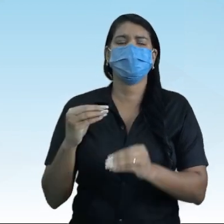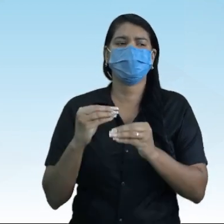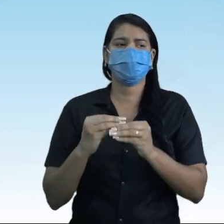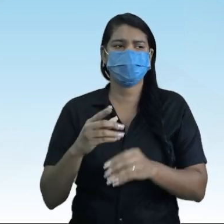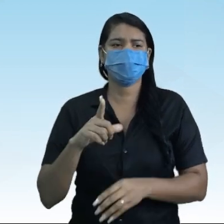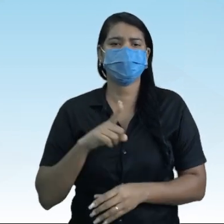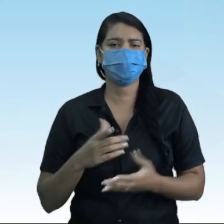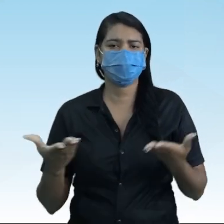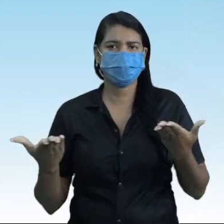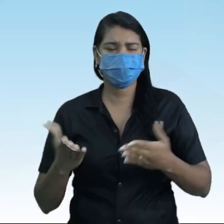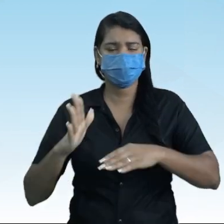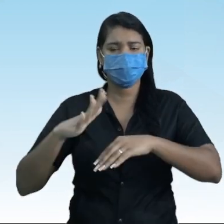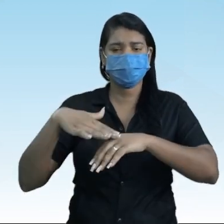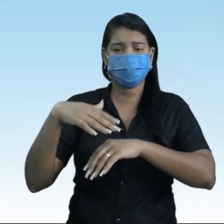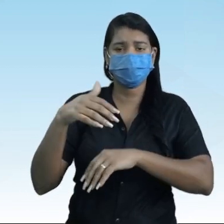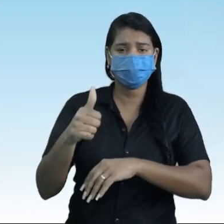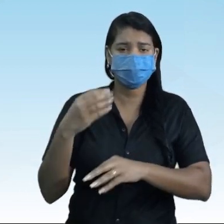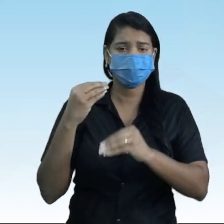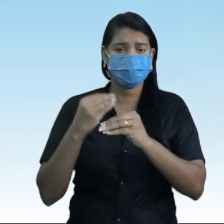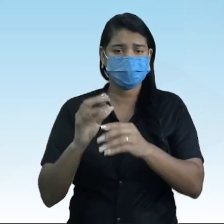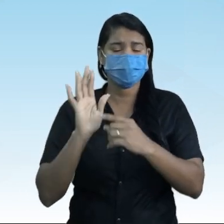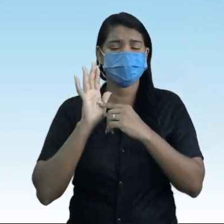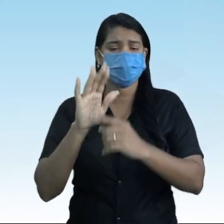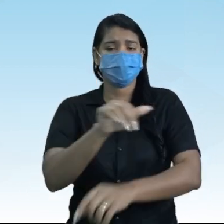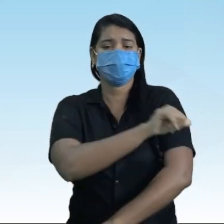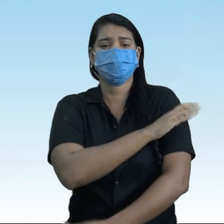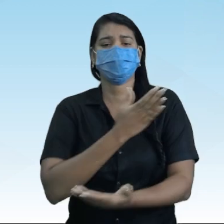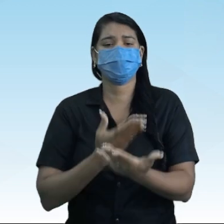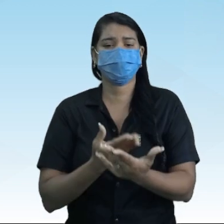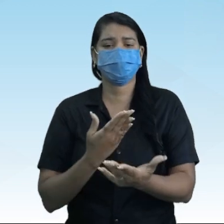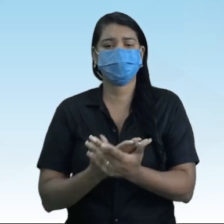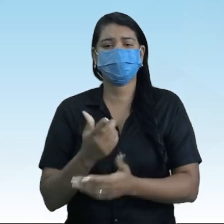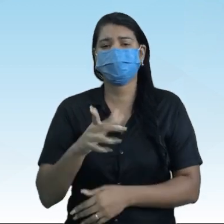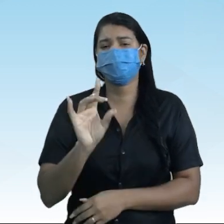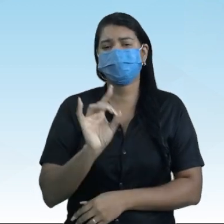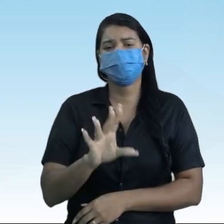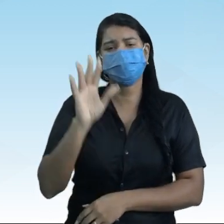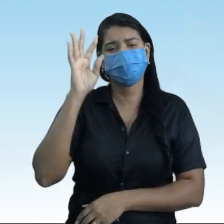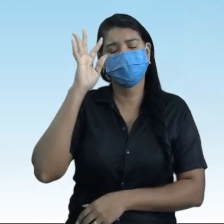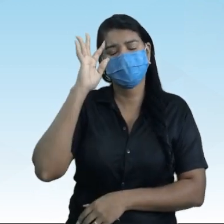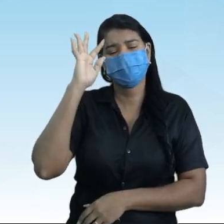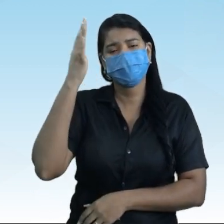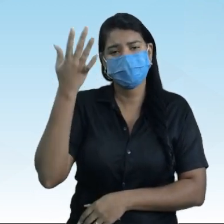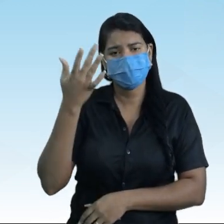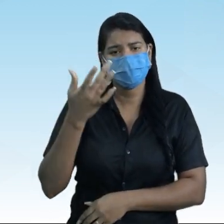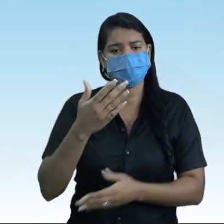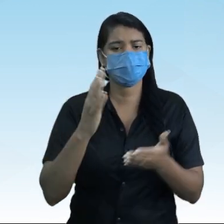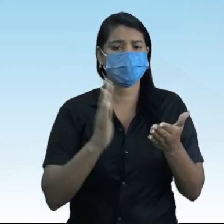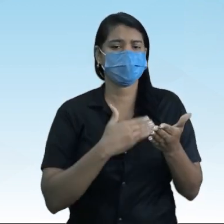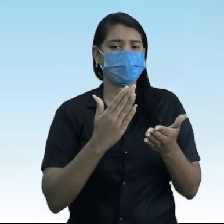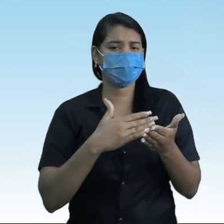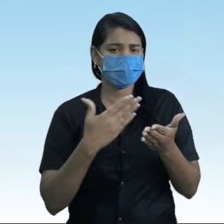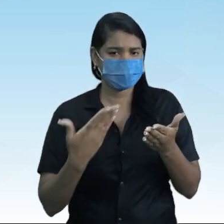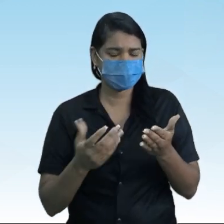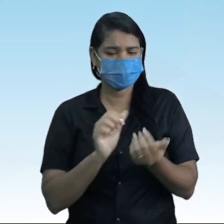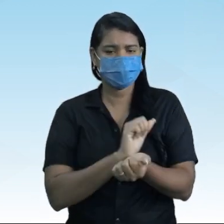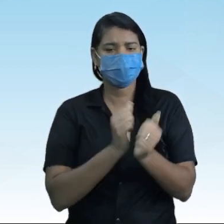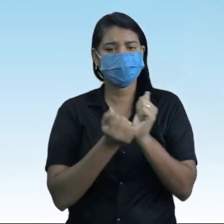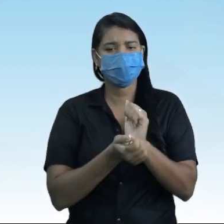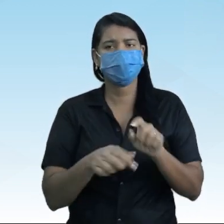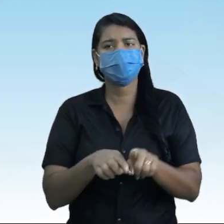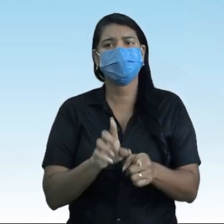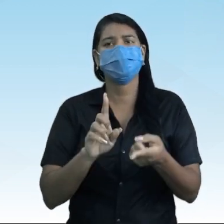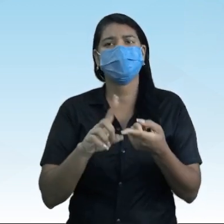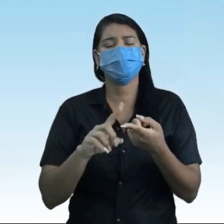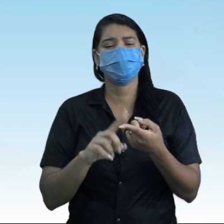equipe coesa melhorando e mostrando ao aluno que não é só resolução de livro didático, questões do livro didático, mas